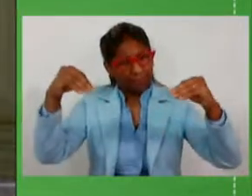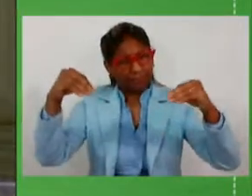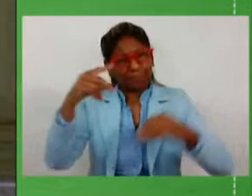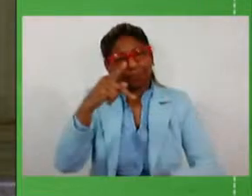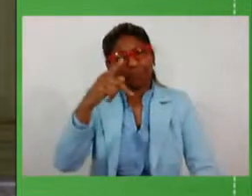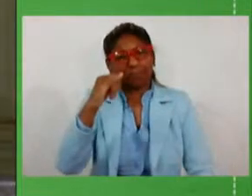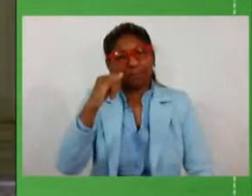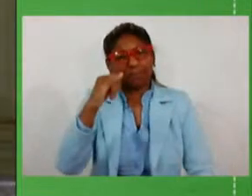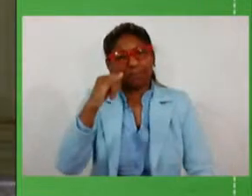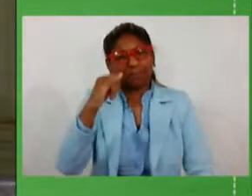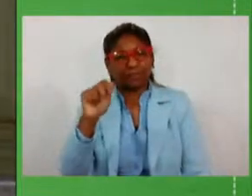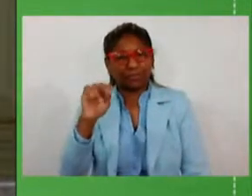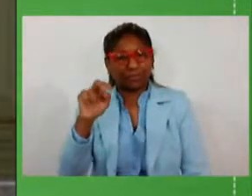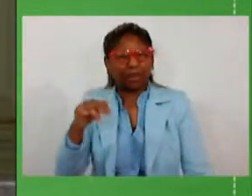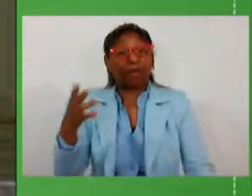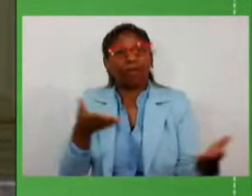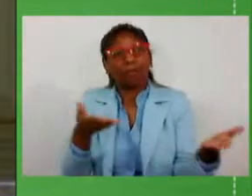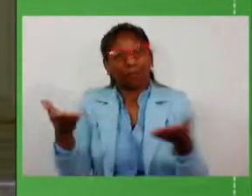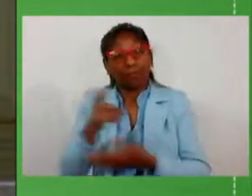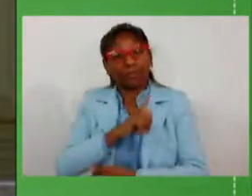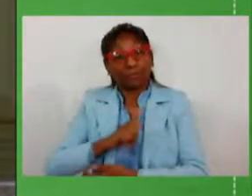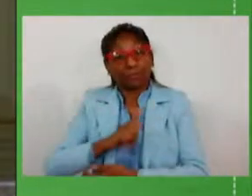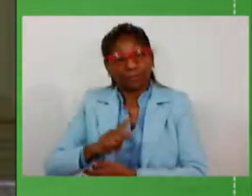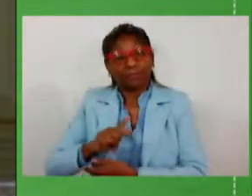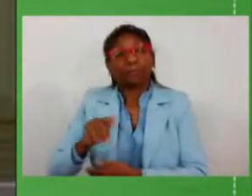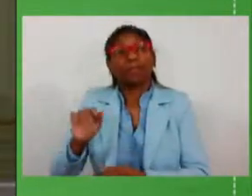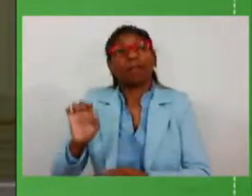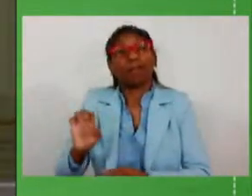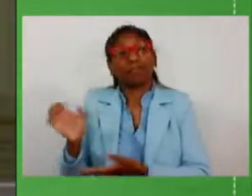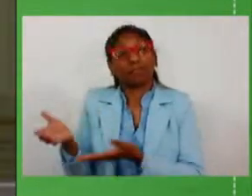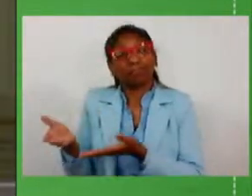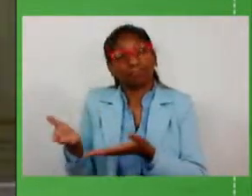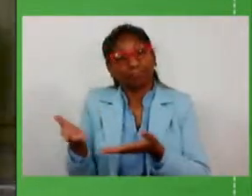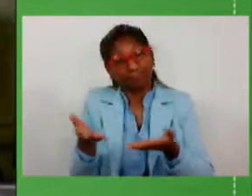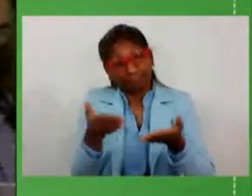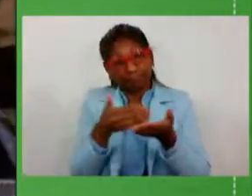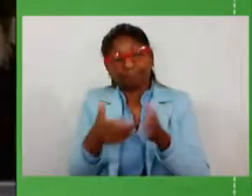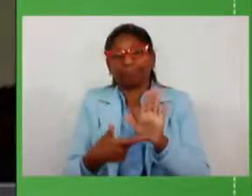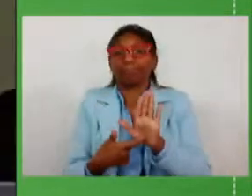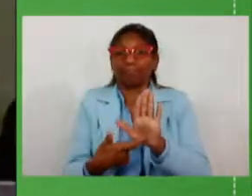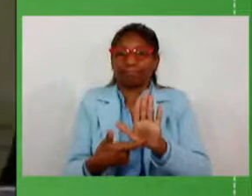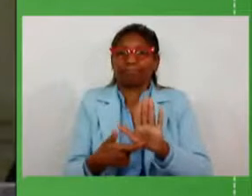agora o governador do Estado, Eduardo Leite, para conduzir a apresentação.